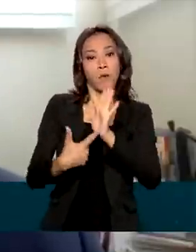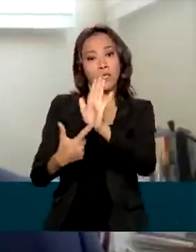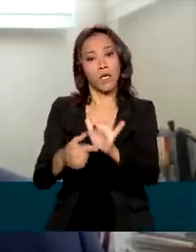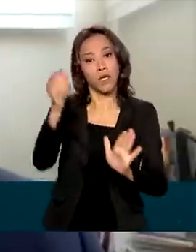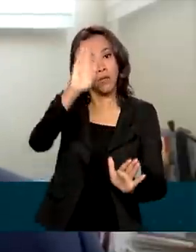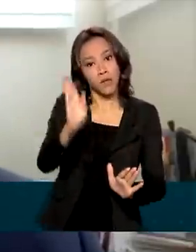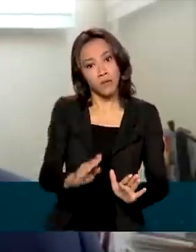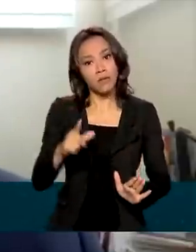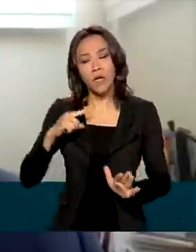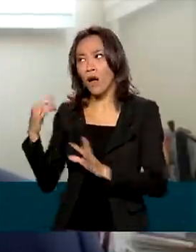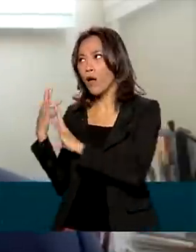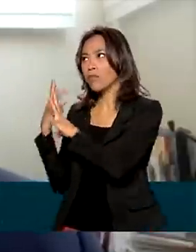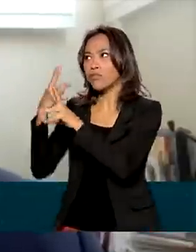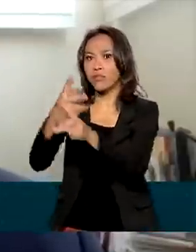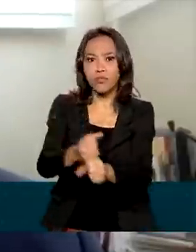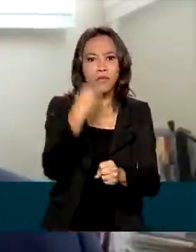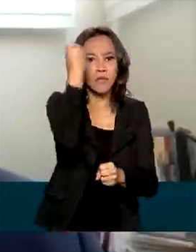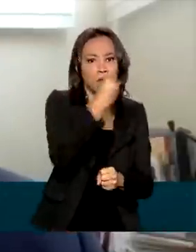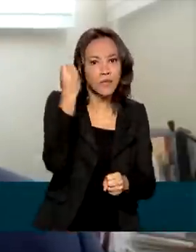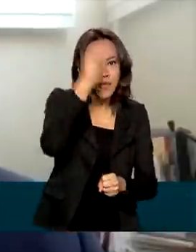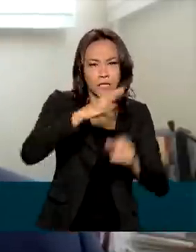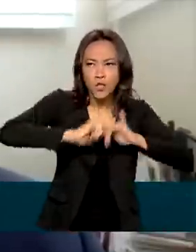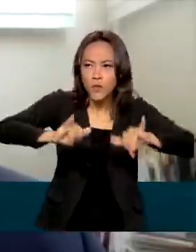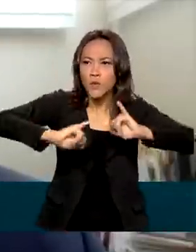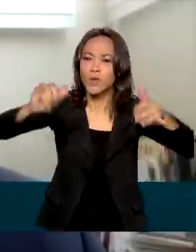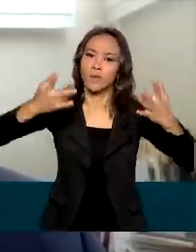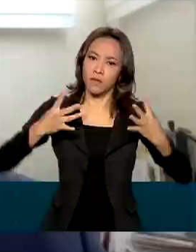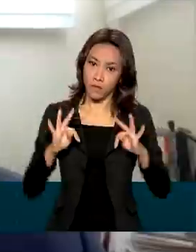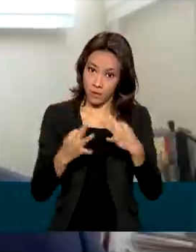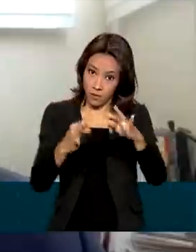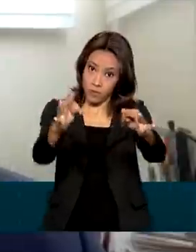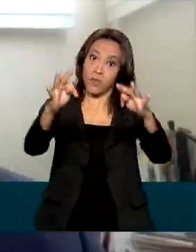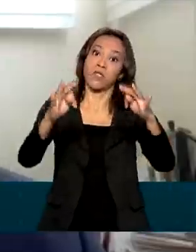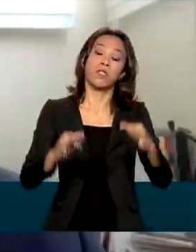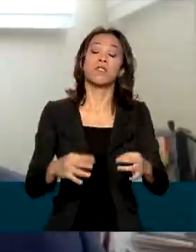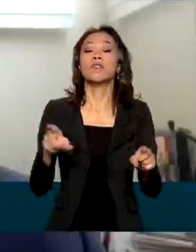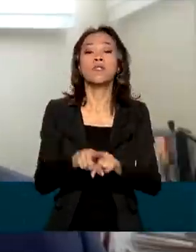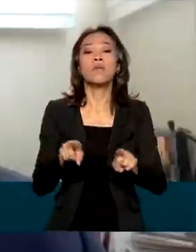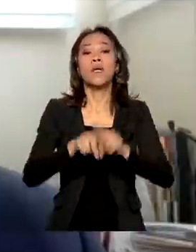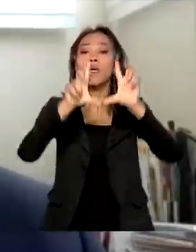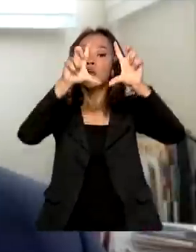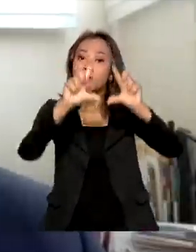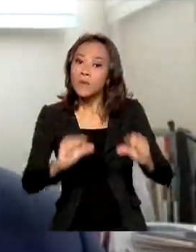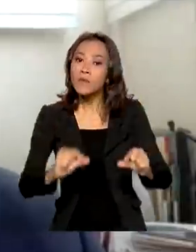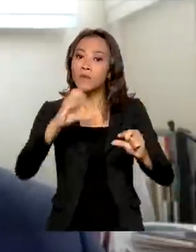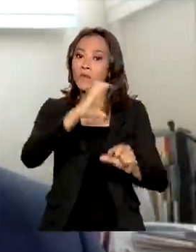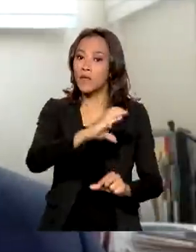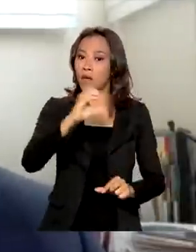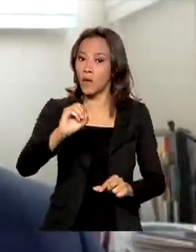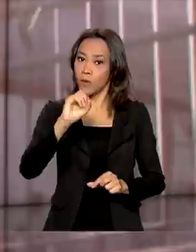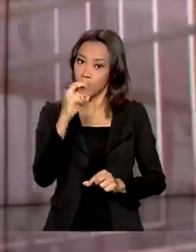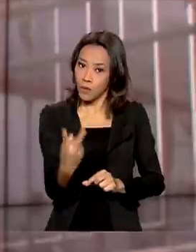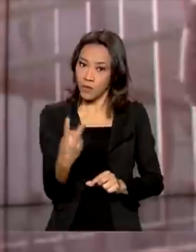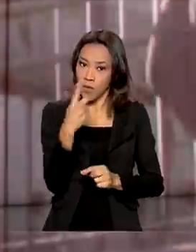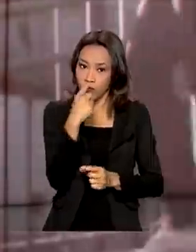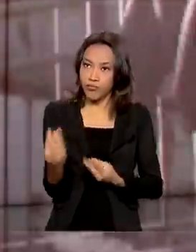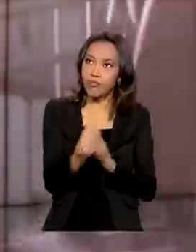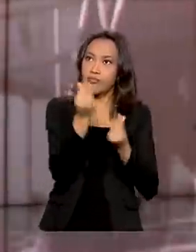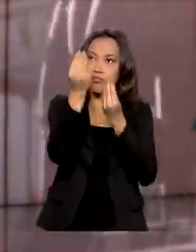no desenvolvimento, na difusão de tecnologias de baixa emissão de gás de efeito estufa.